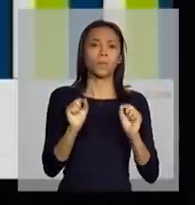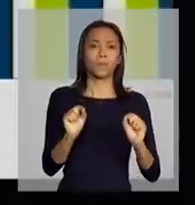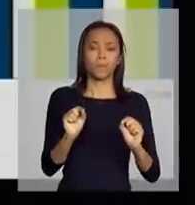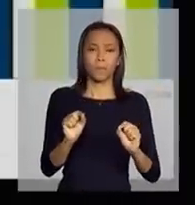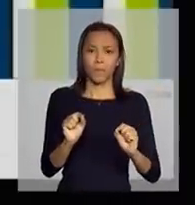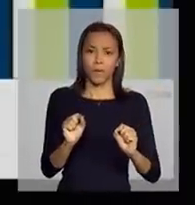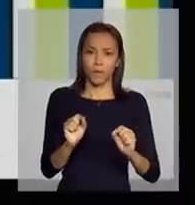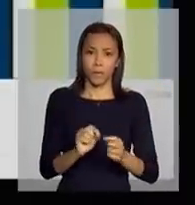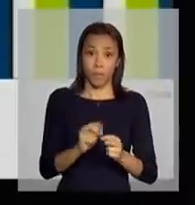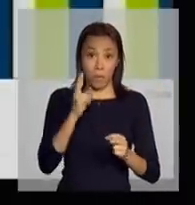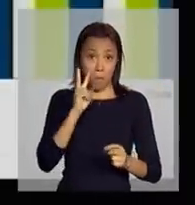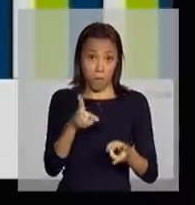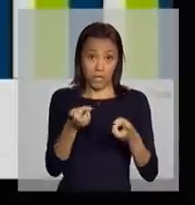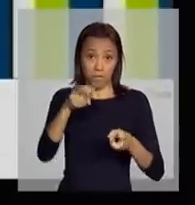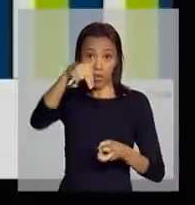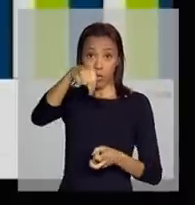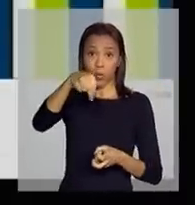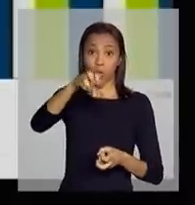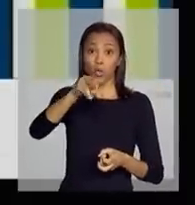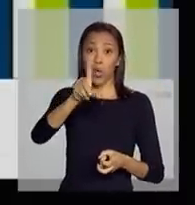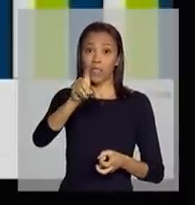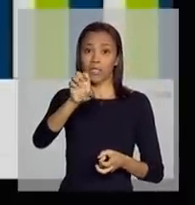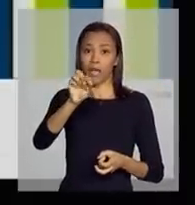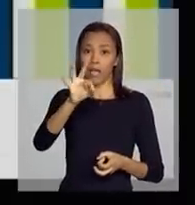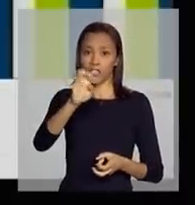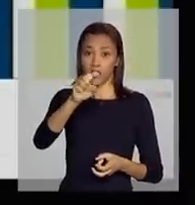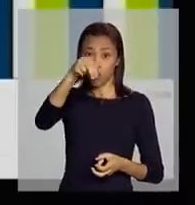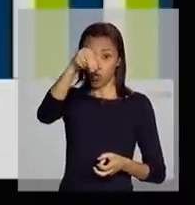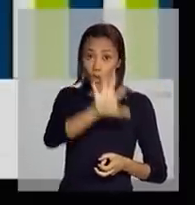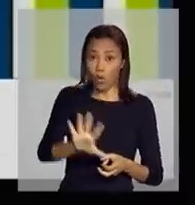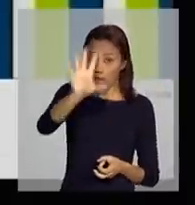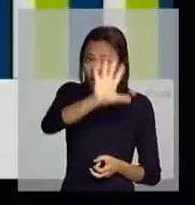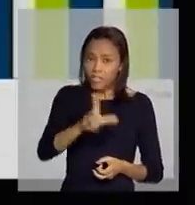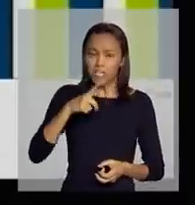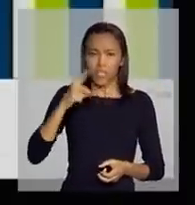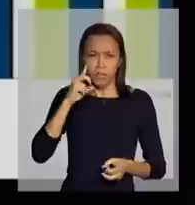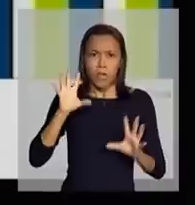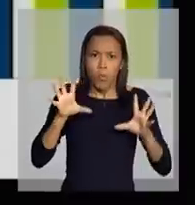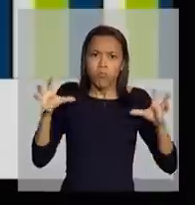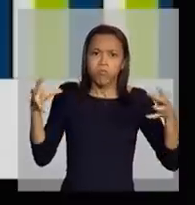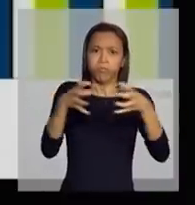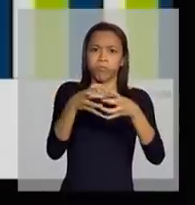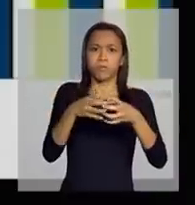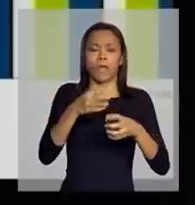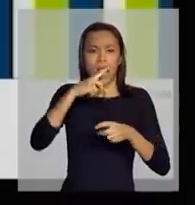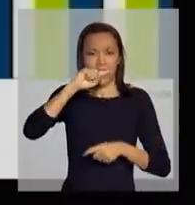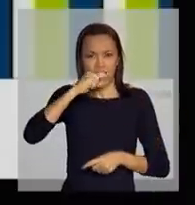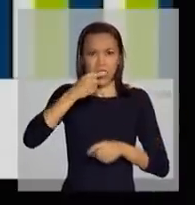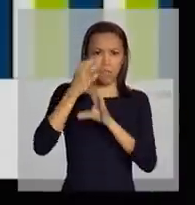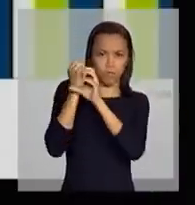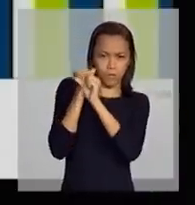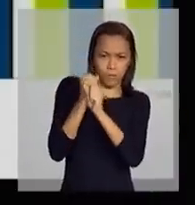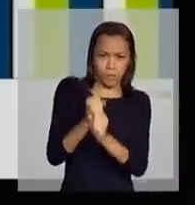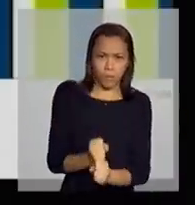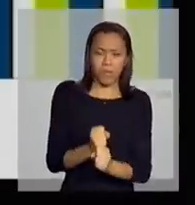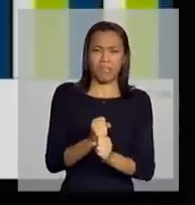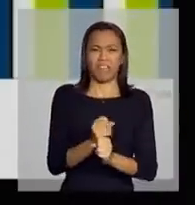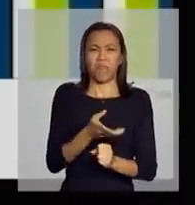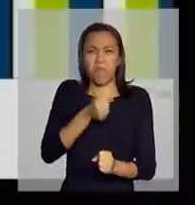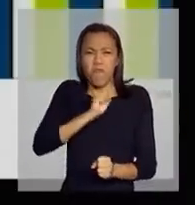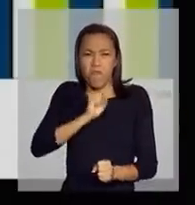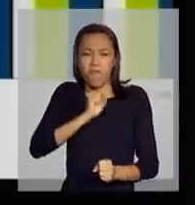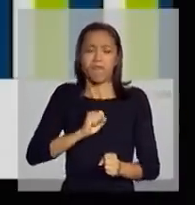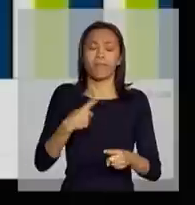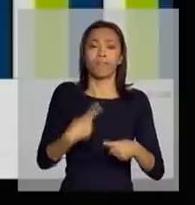do Nordeste. Vejam só, o Nordeste é uma concentração muito expressiva, o canavial está bastante envelhecido, e,